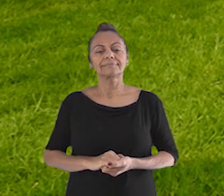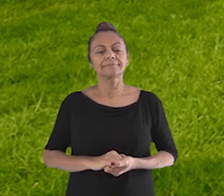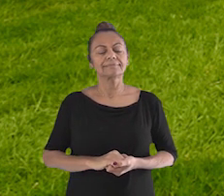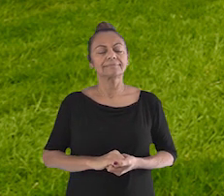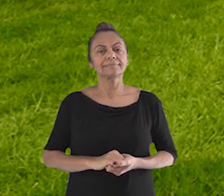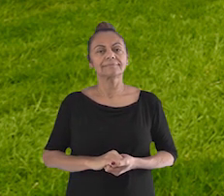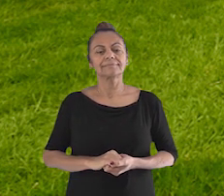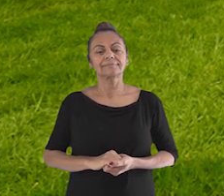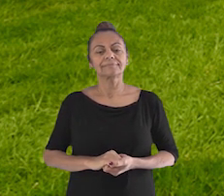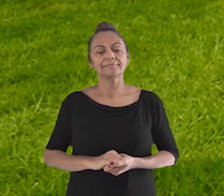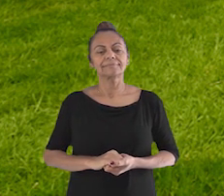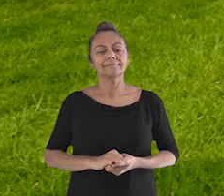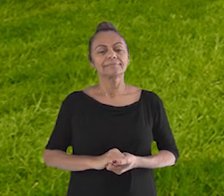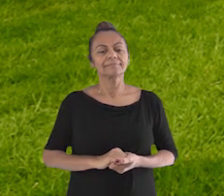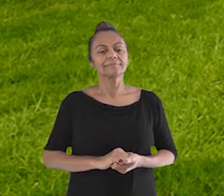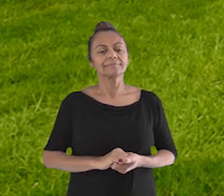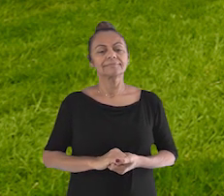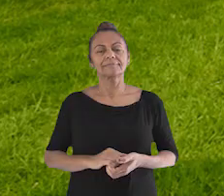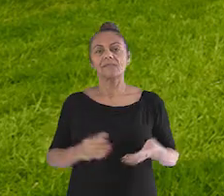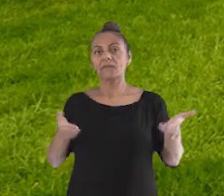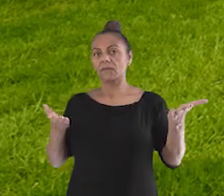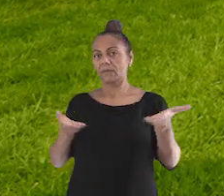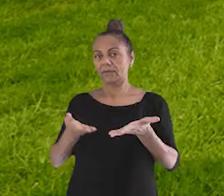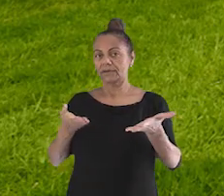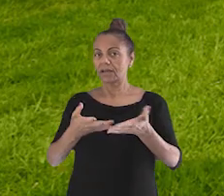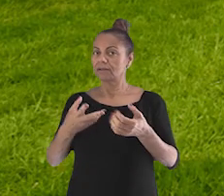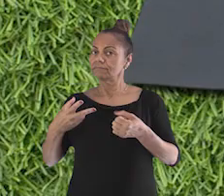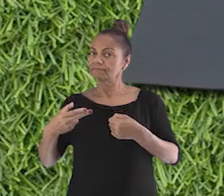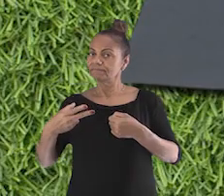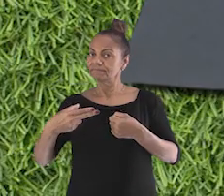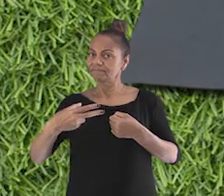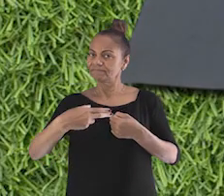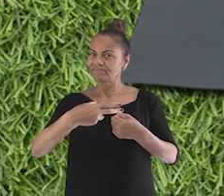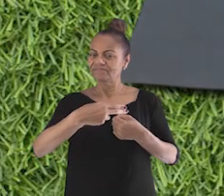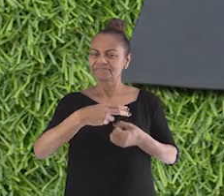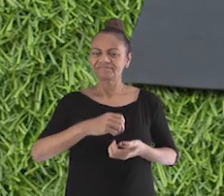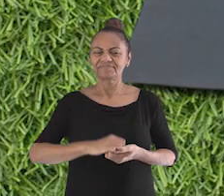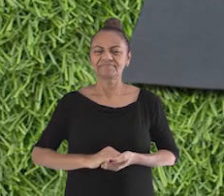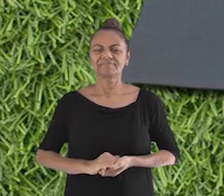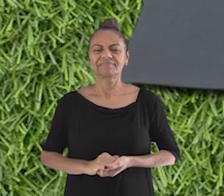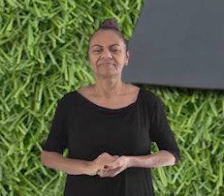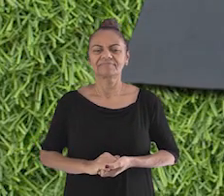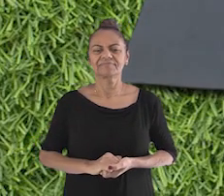Pronto. Agora, nós precisamos recortar. Então,